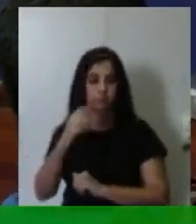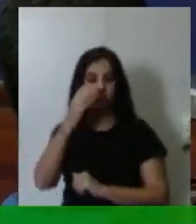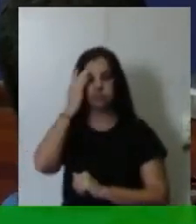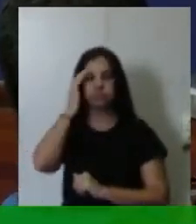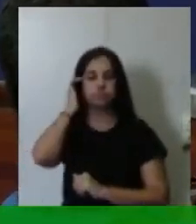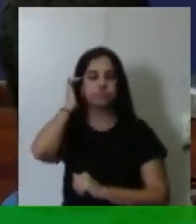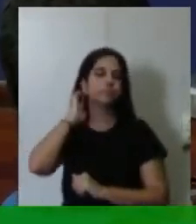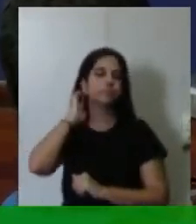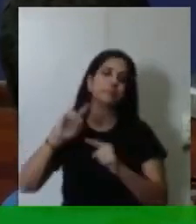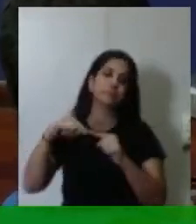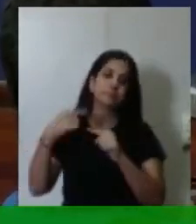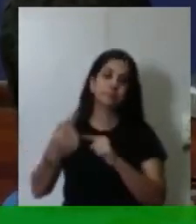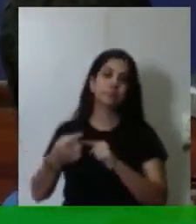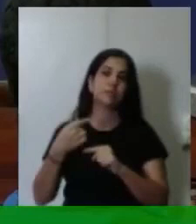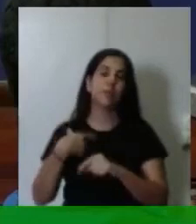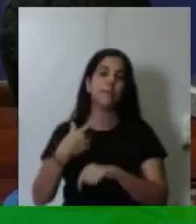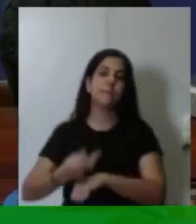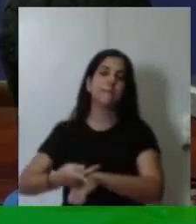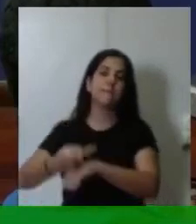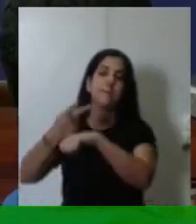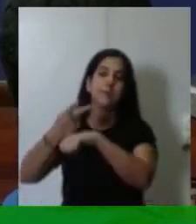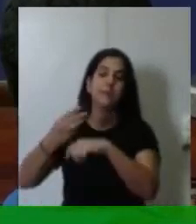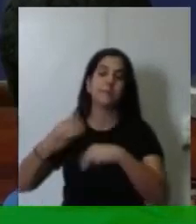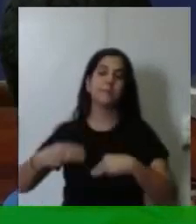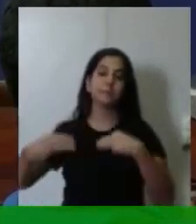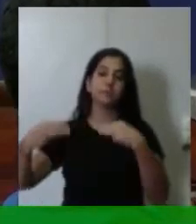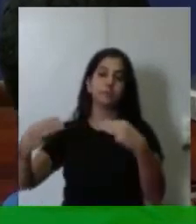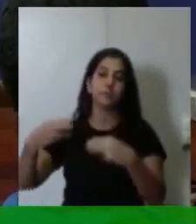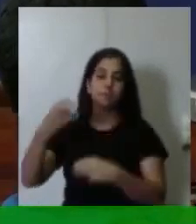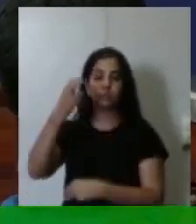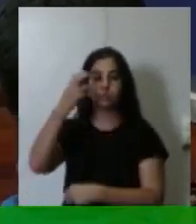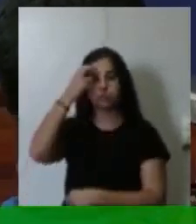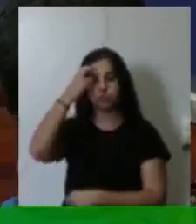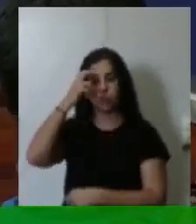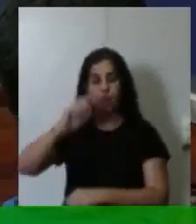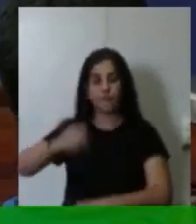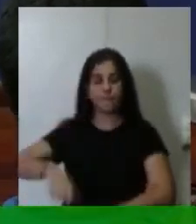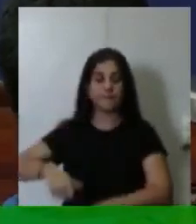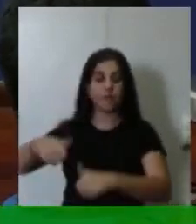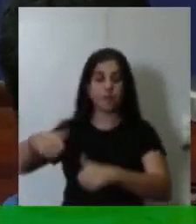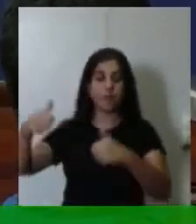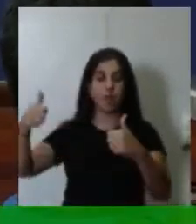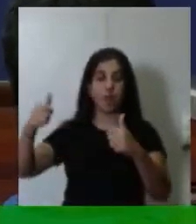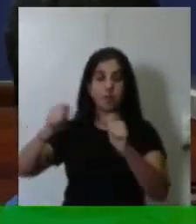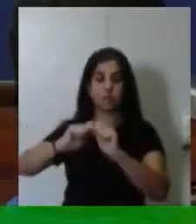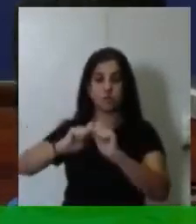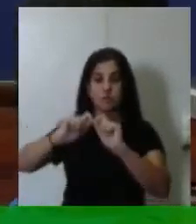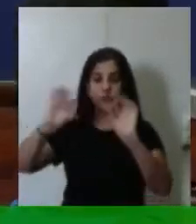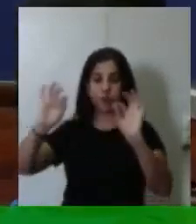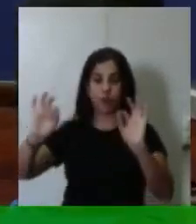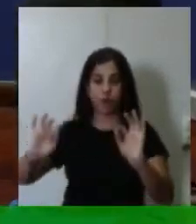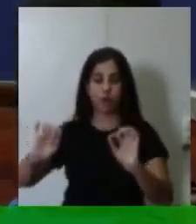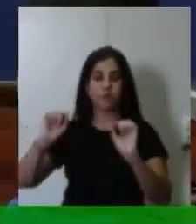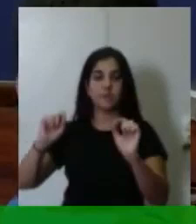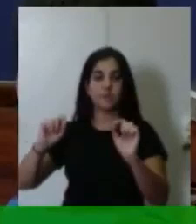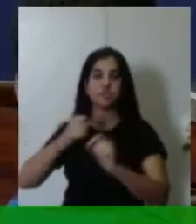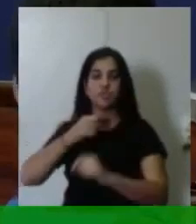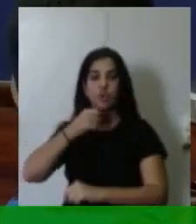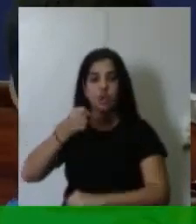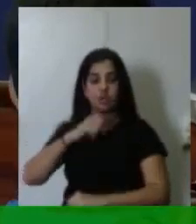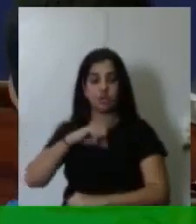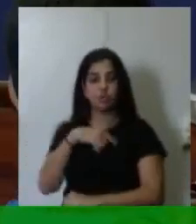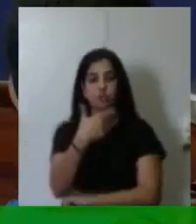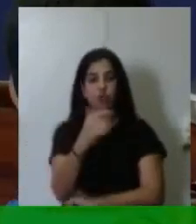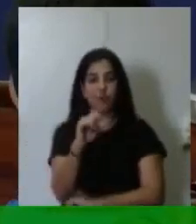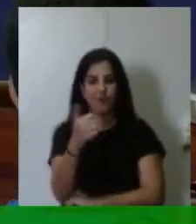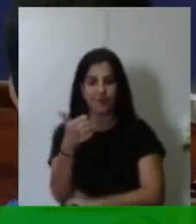recebesse um prêmio do Ministério da Cultura como um dos melhores programas de jornalismo no ano de 2010. Então,